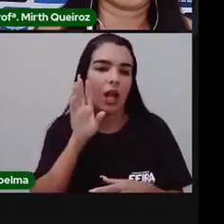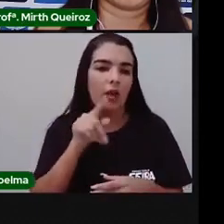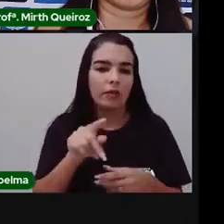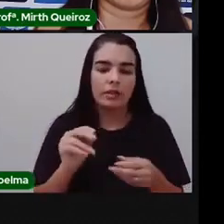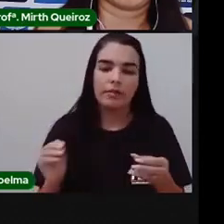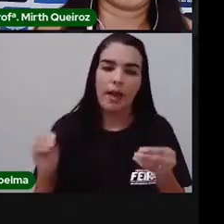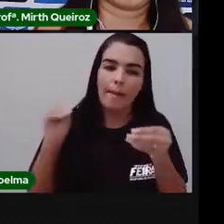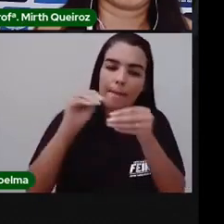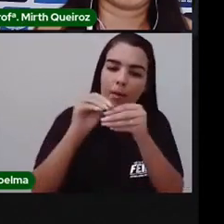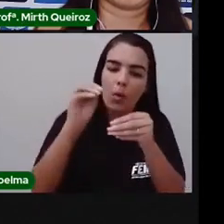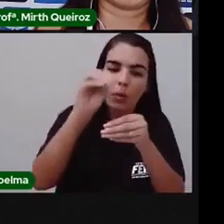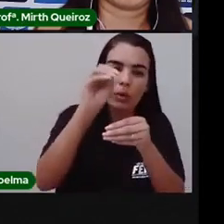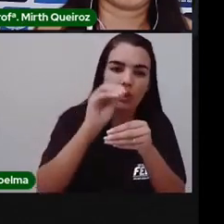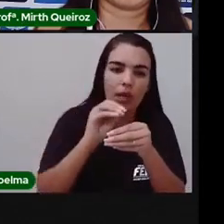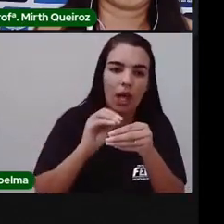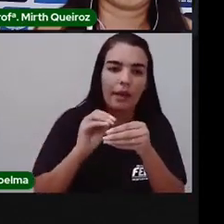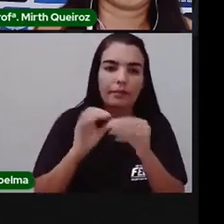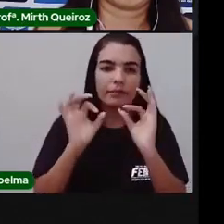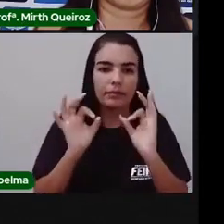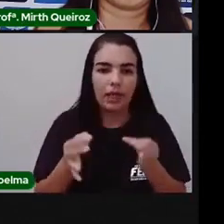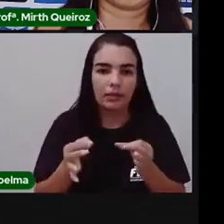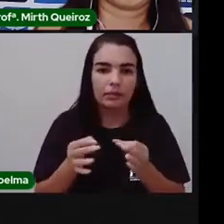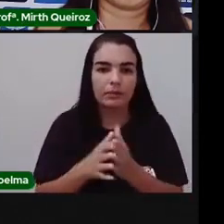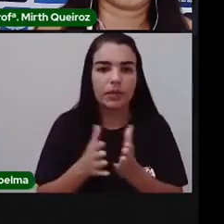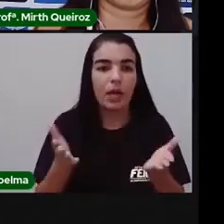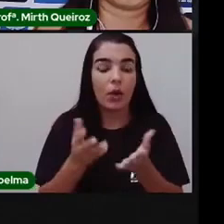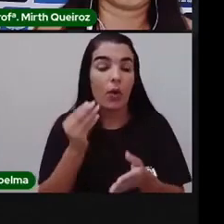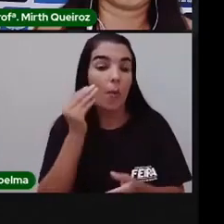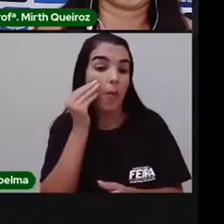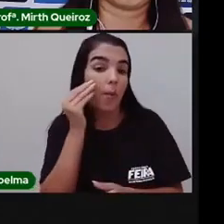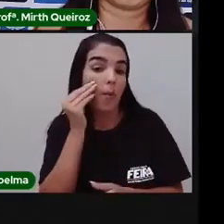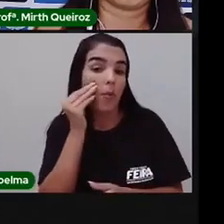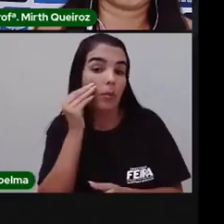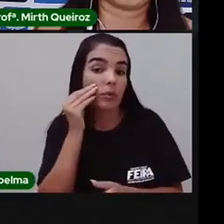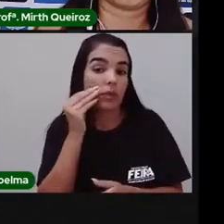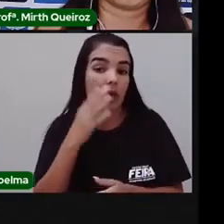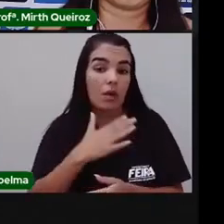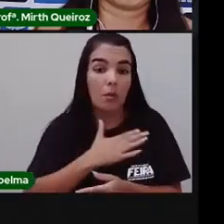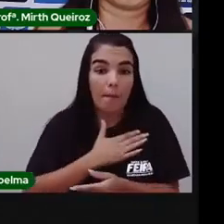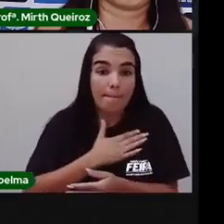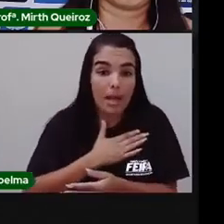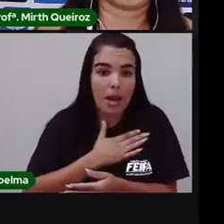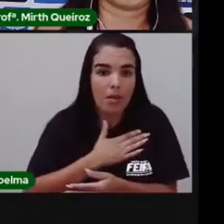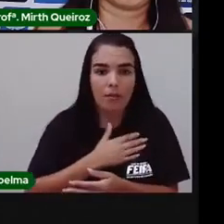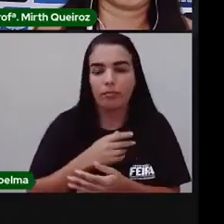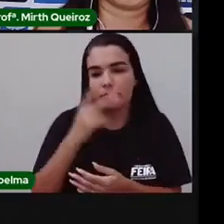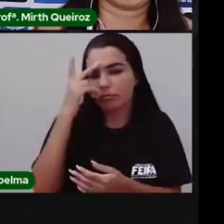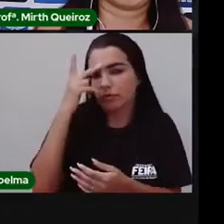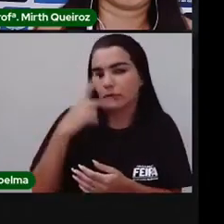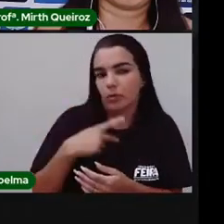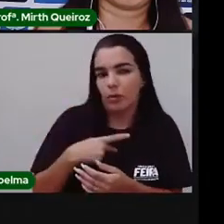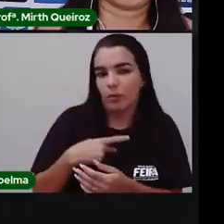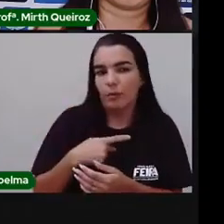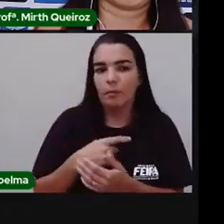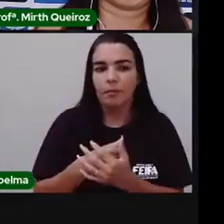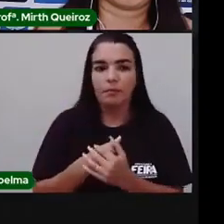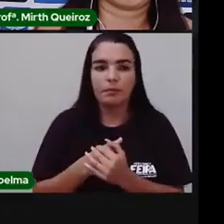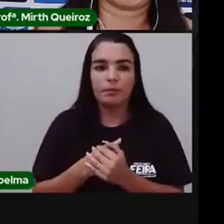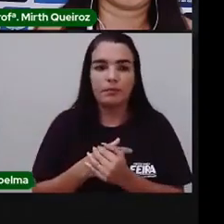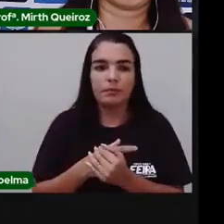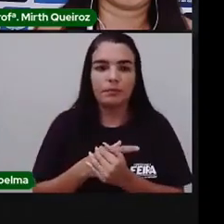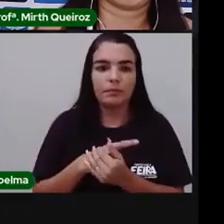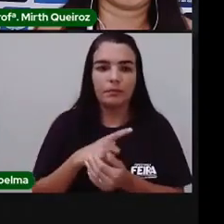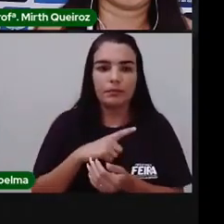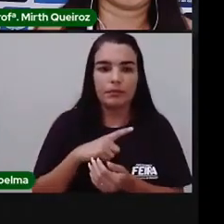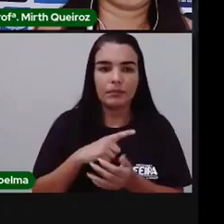montar através do tangrã. Eu vou mostrar para vocês aqui, o meu tangrã. E pronto. O meu é feito de um material diferente, mas com